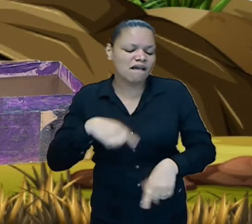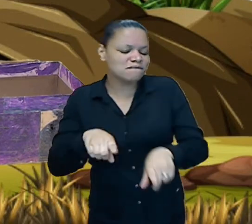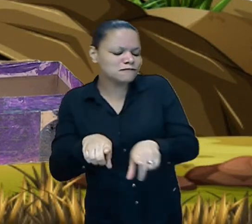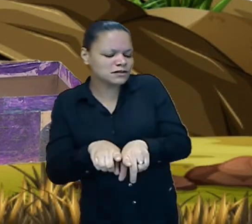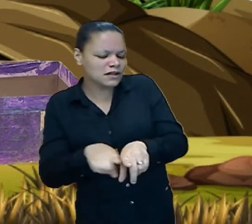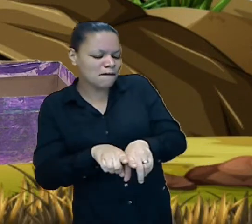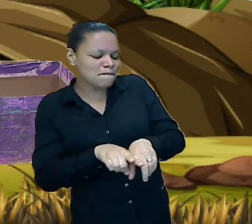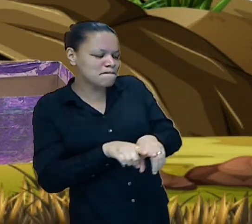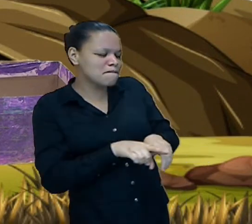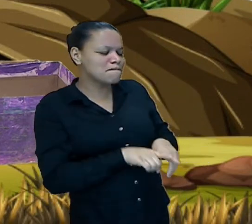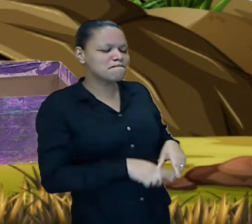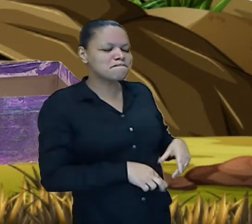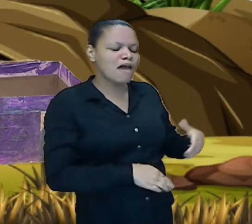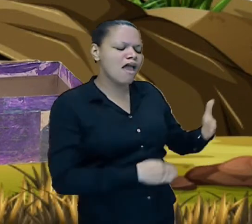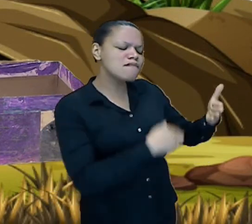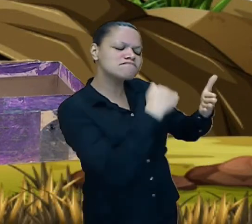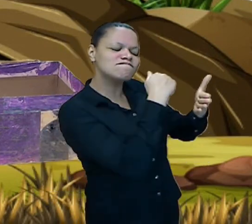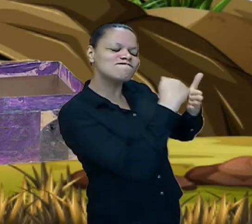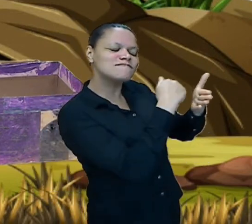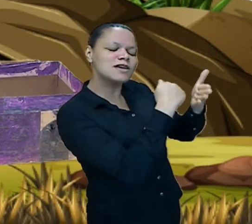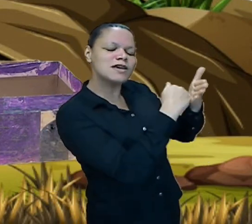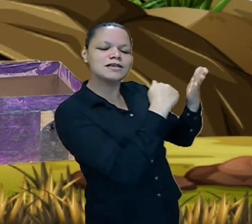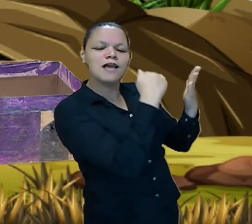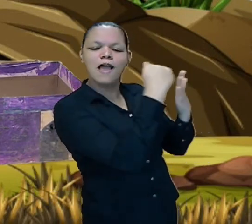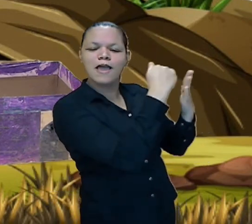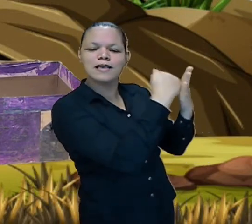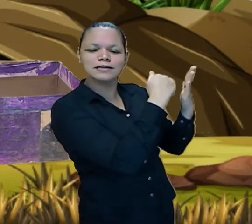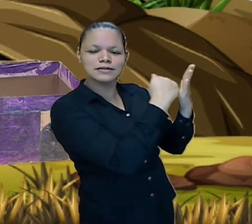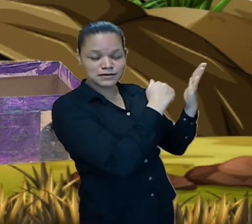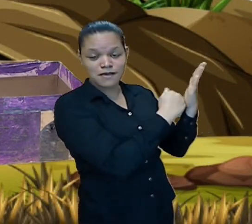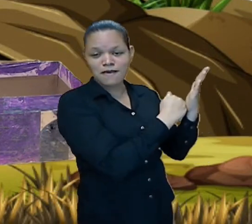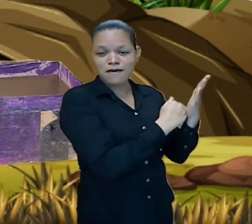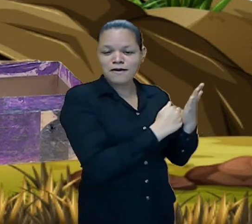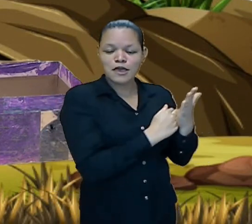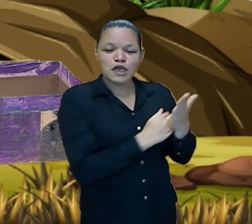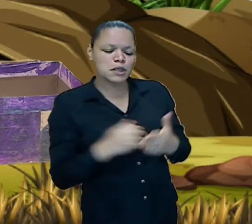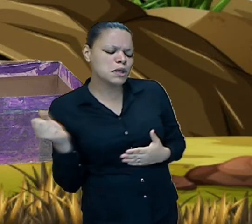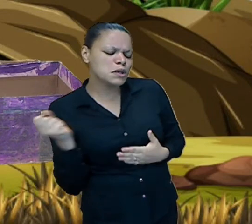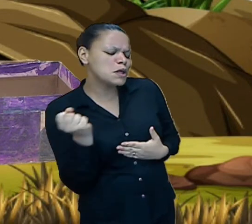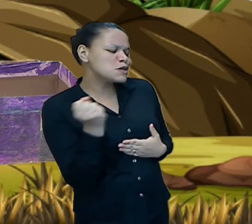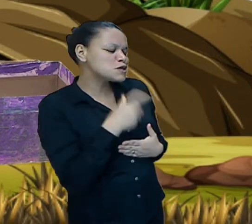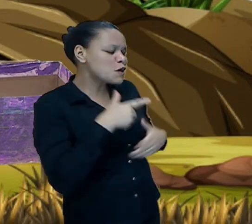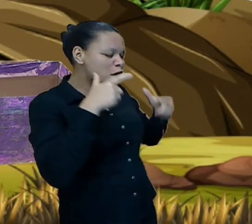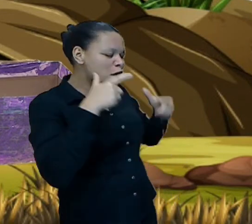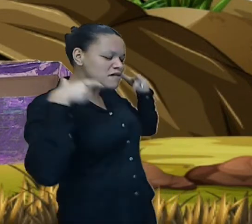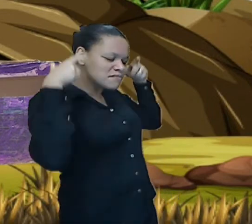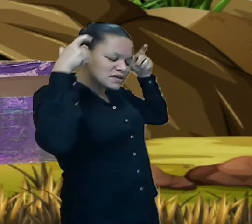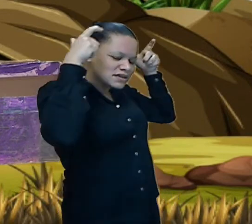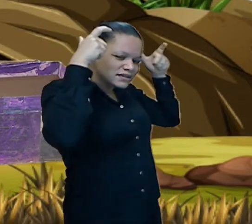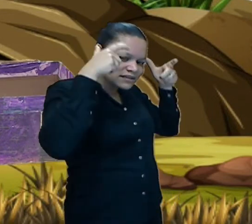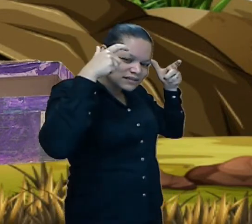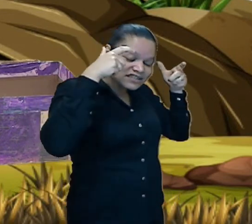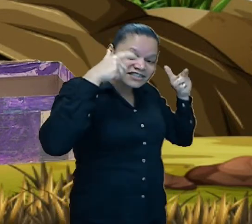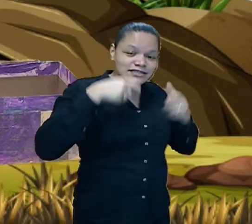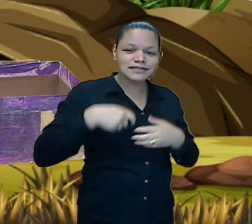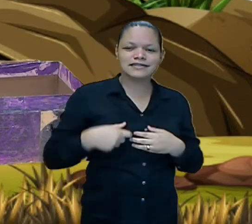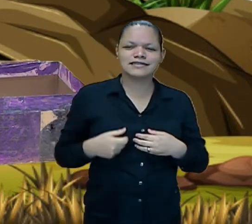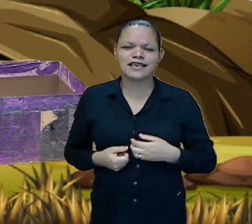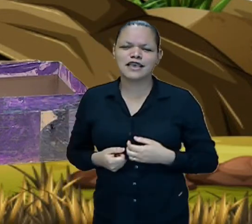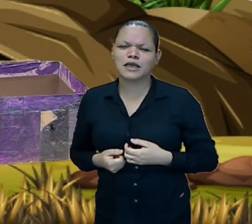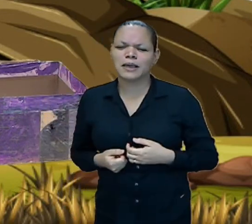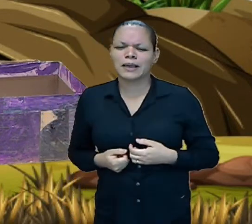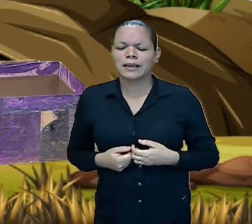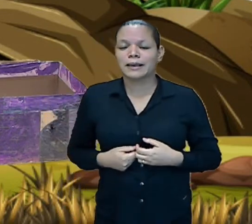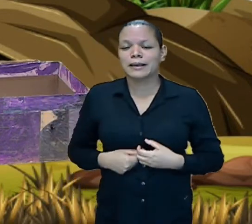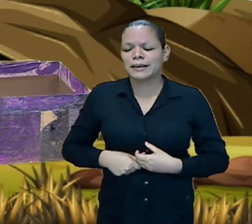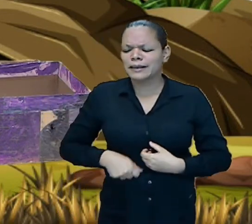principesca encomendas com o príncipe principiante na caverna cavernosa no